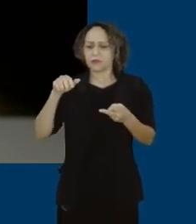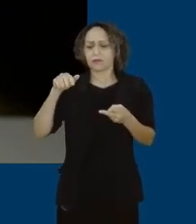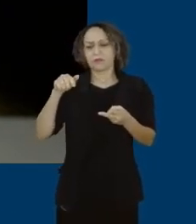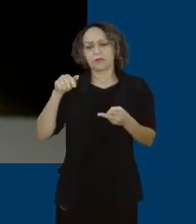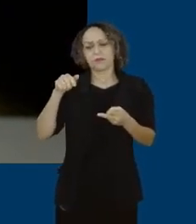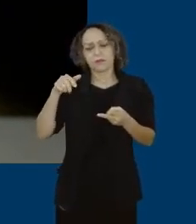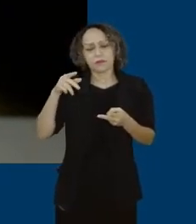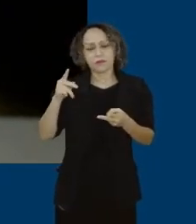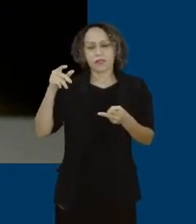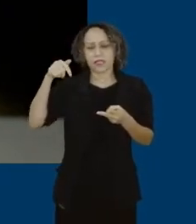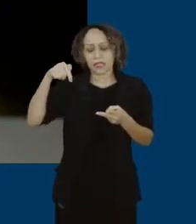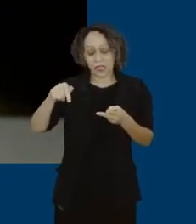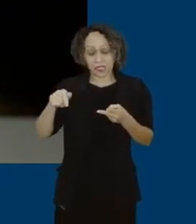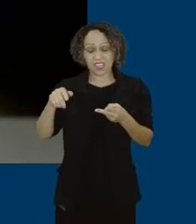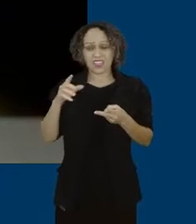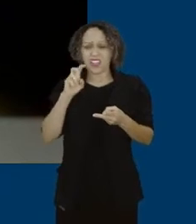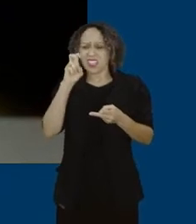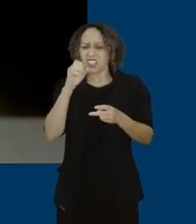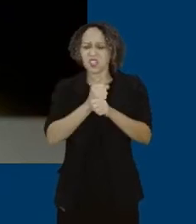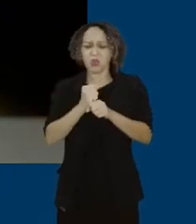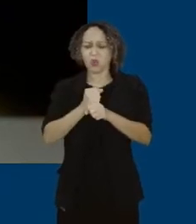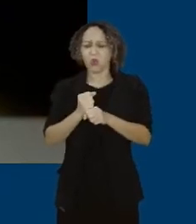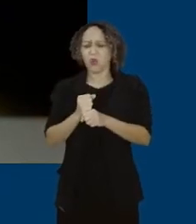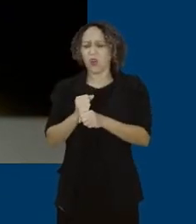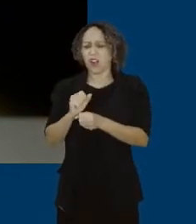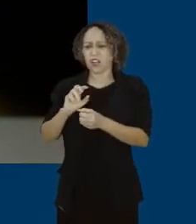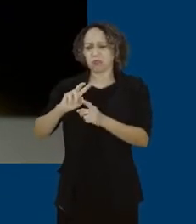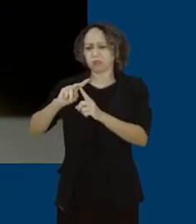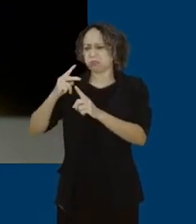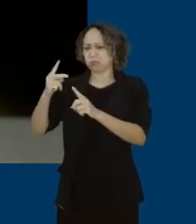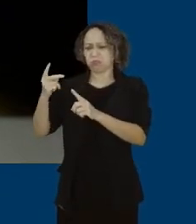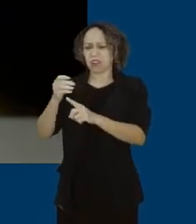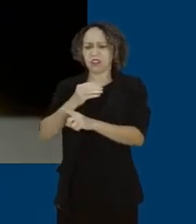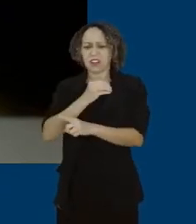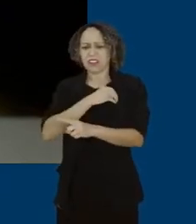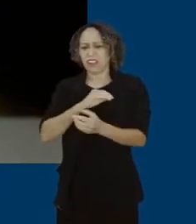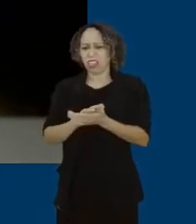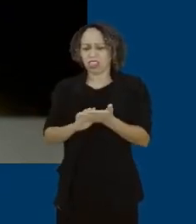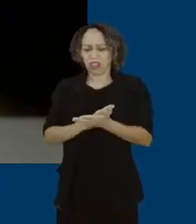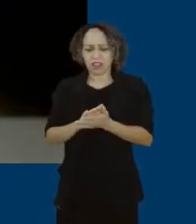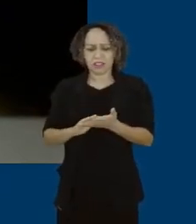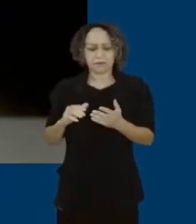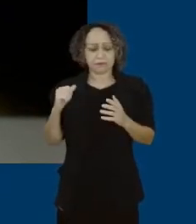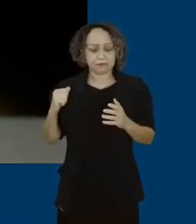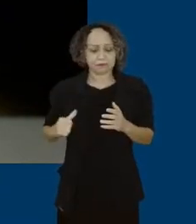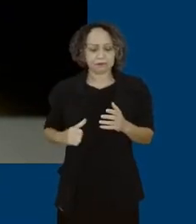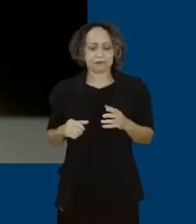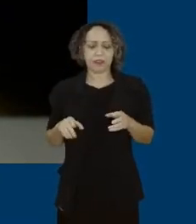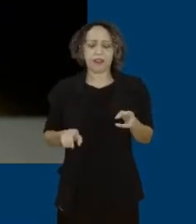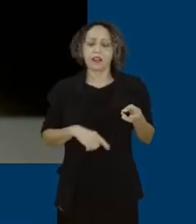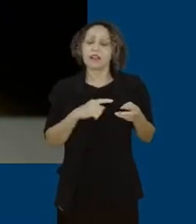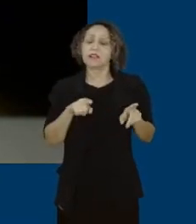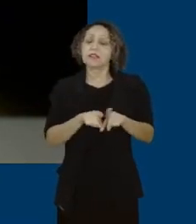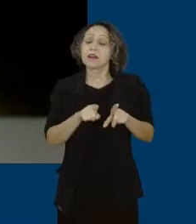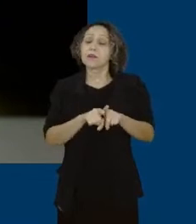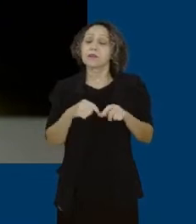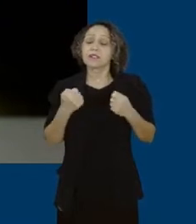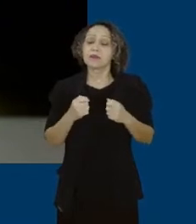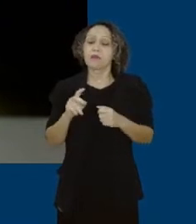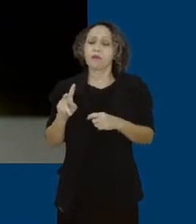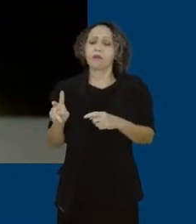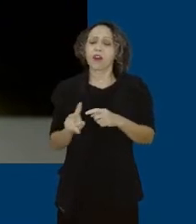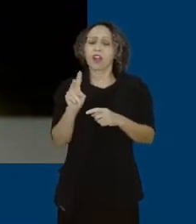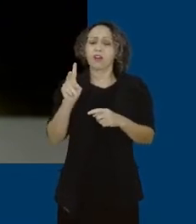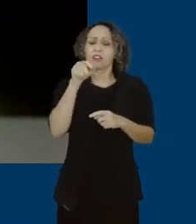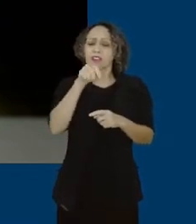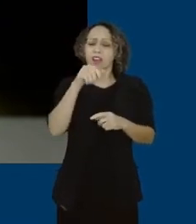políticas públicas para a educação superior também é outra questão fundamental. E, por fim, não podemos esquecer da valorização dos profissionais de